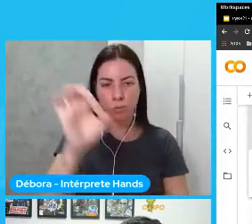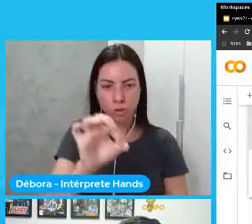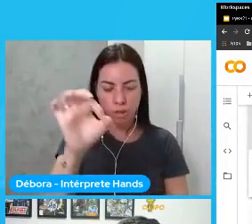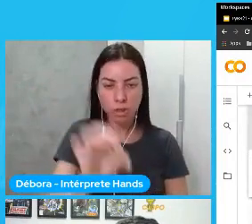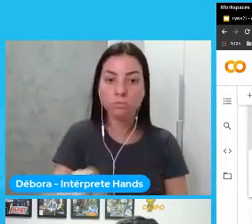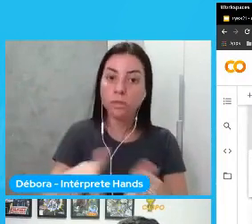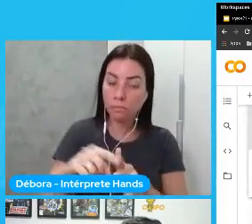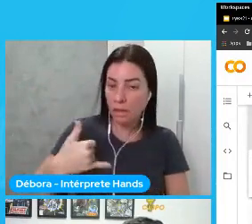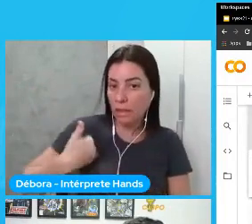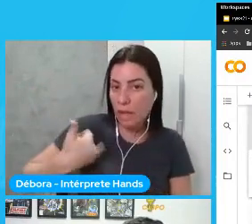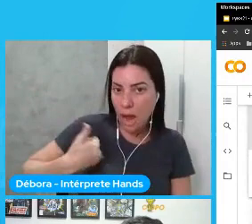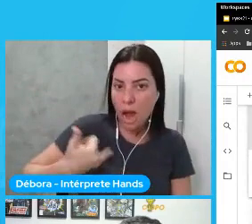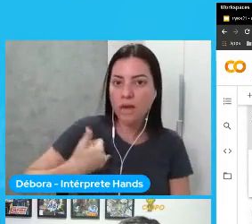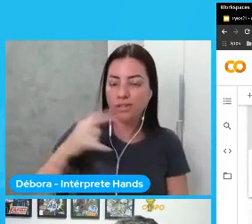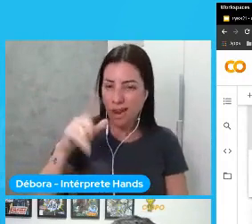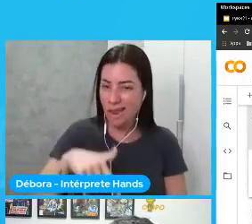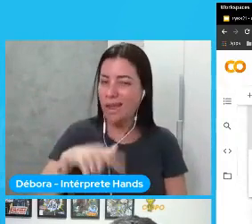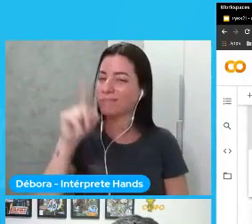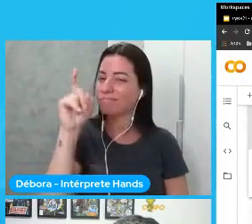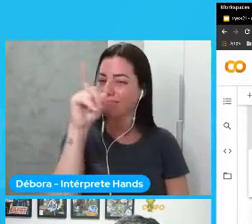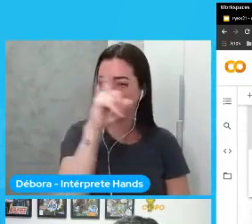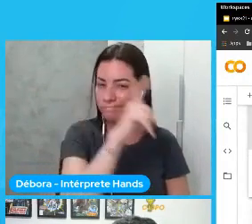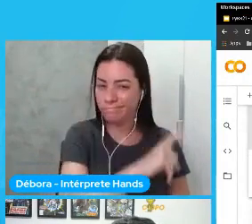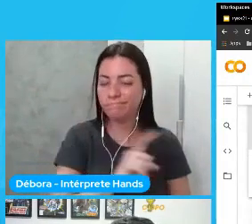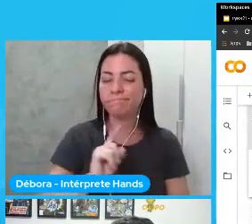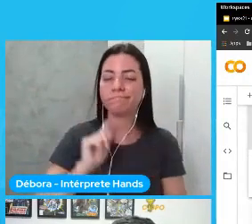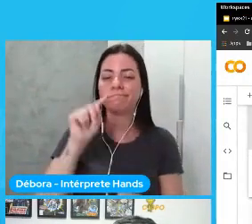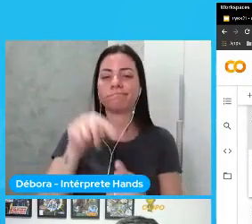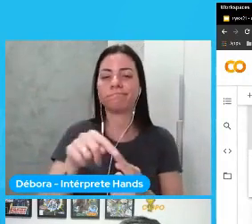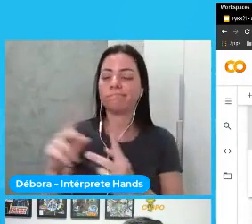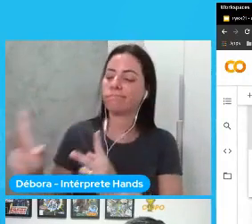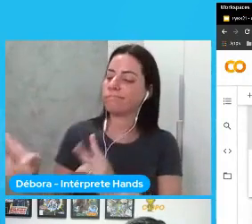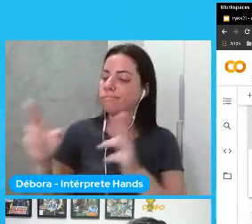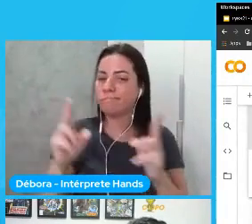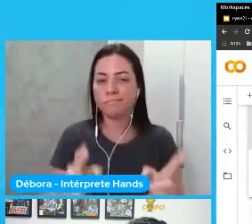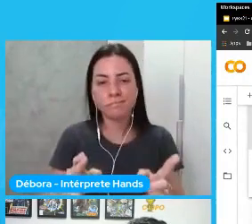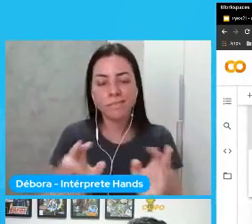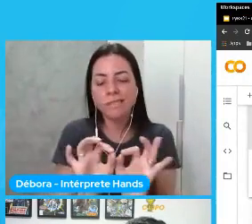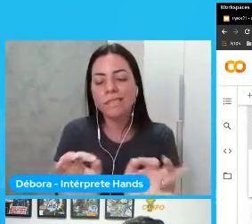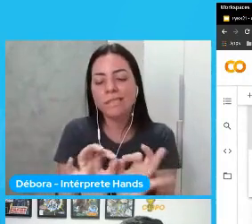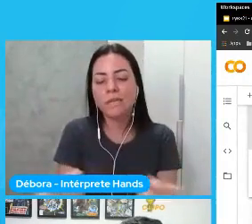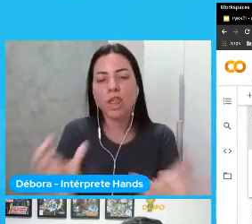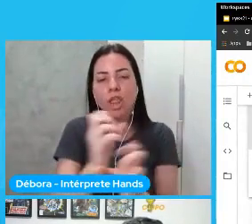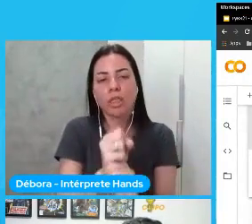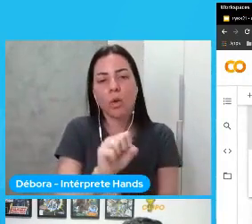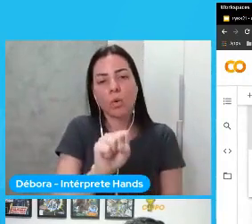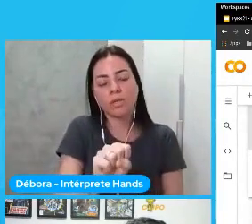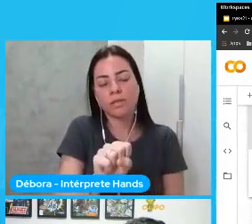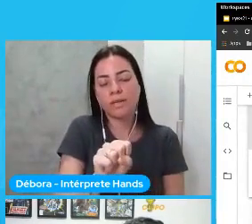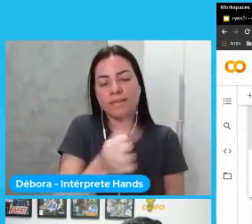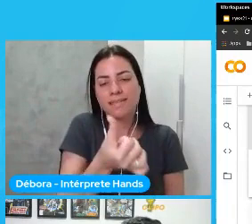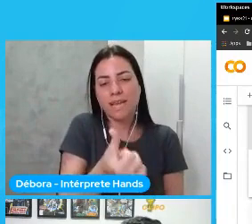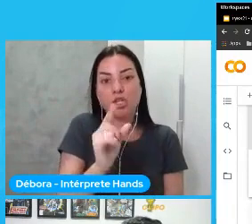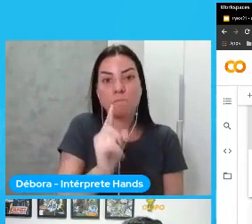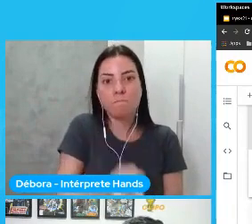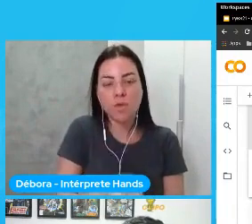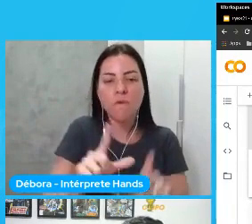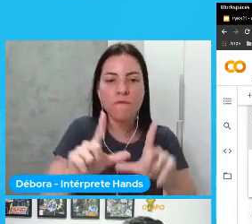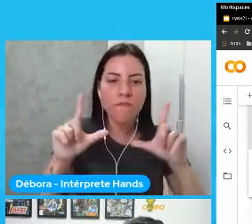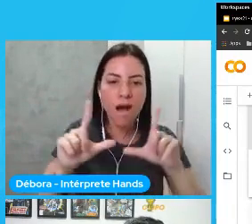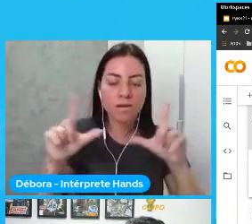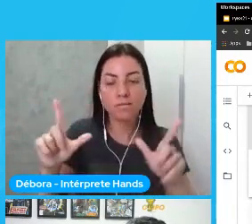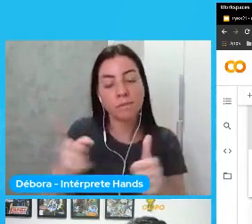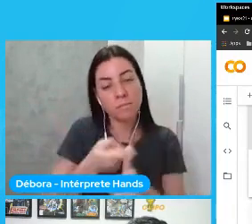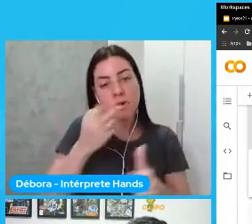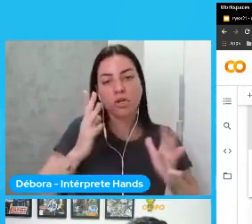idade também é uma coisa bem complicada né baseada em amostra pequena acho que a gente tem 86 mil faces depois da limpeza que eu fiz